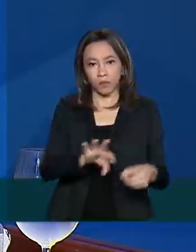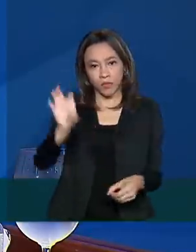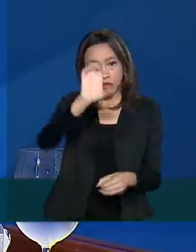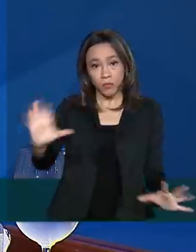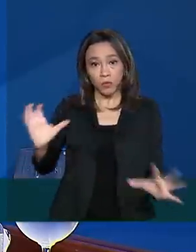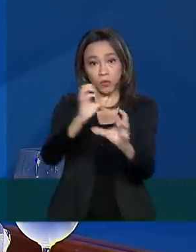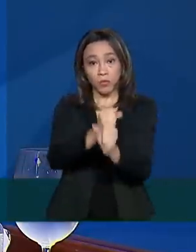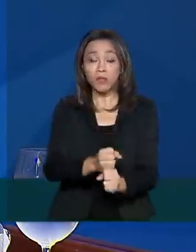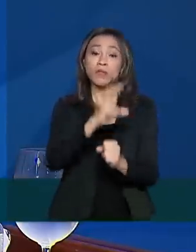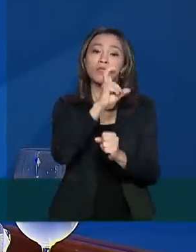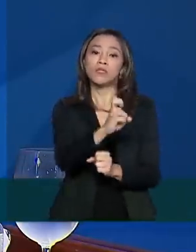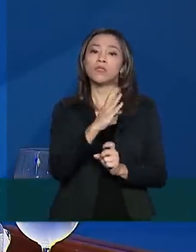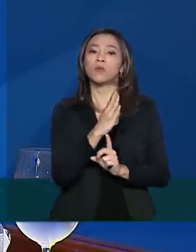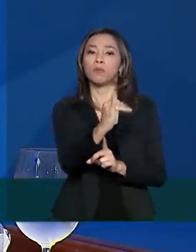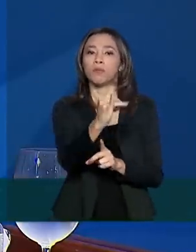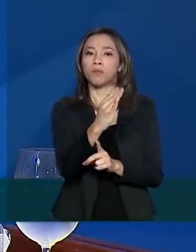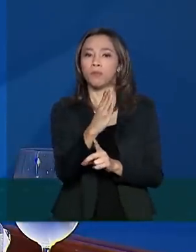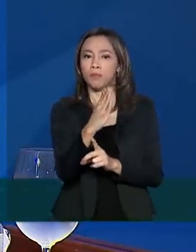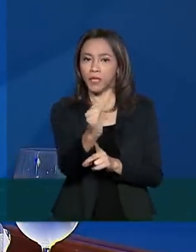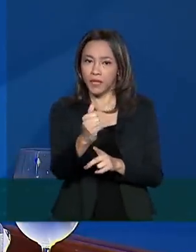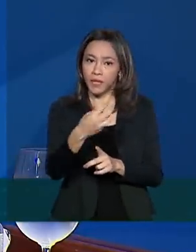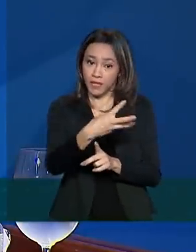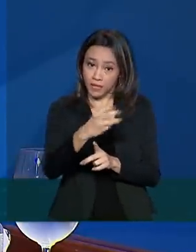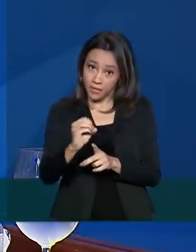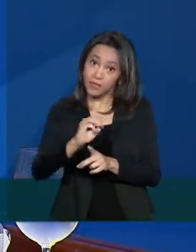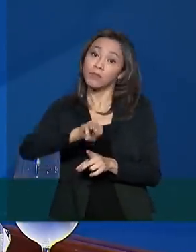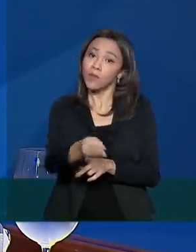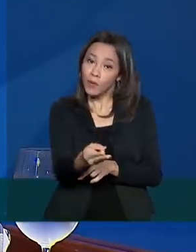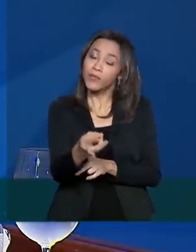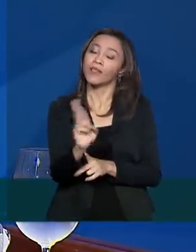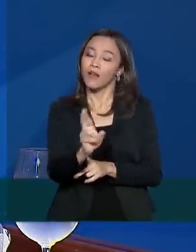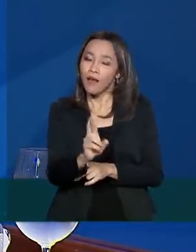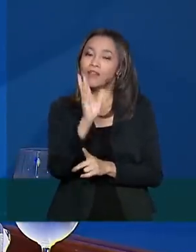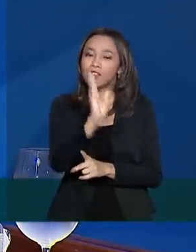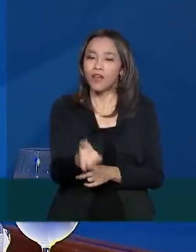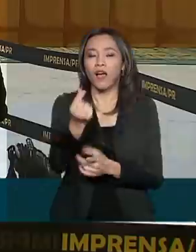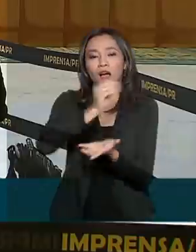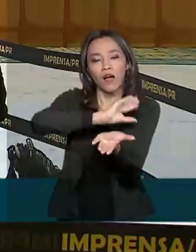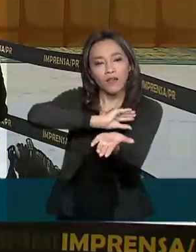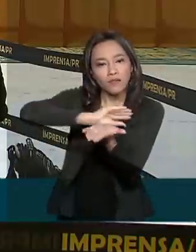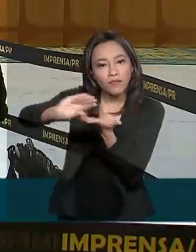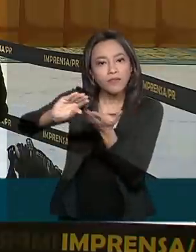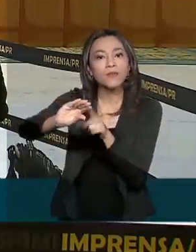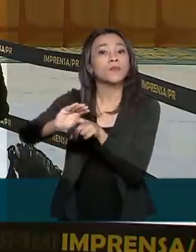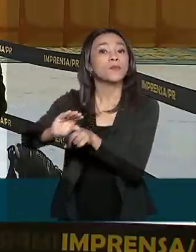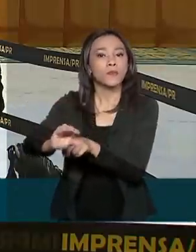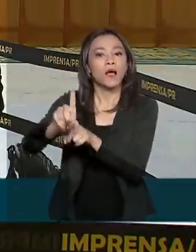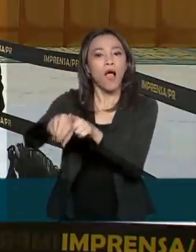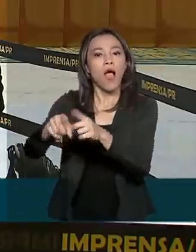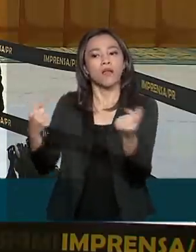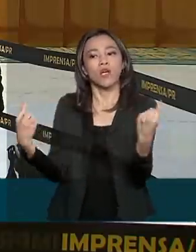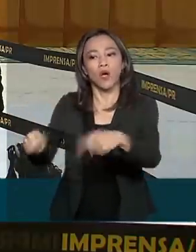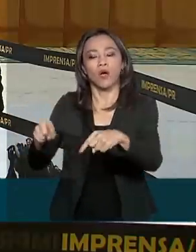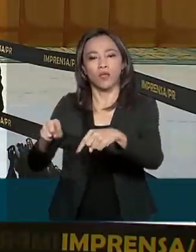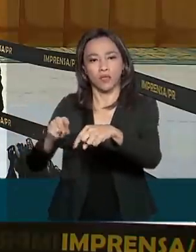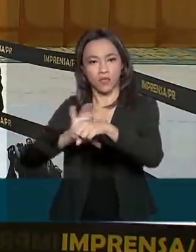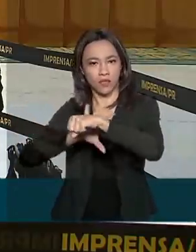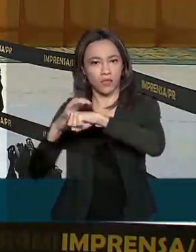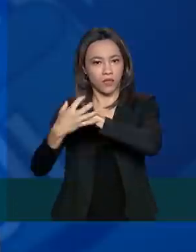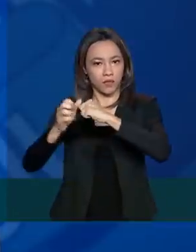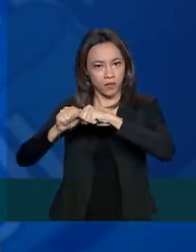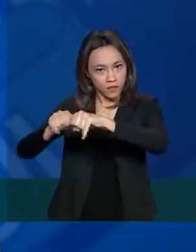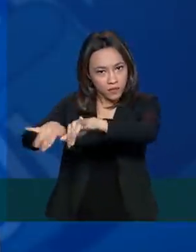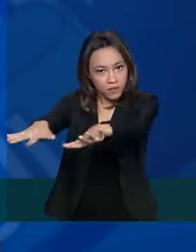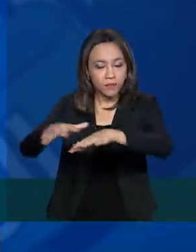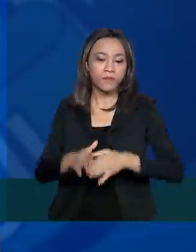total, 5 bilhões e 300 milhões de reais foram direcionados especificamente ao enfrentamento da Covid-19.